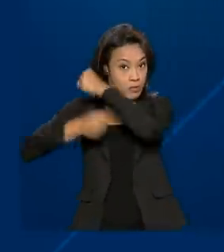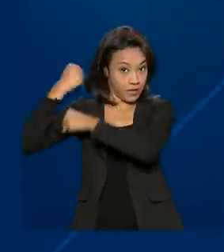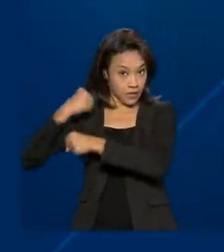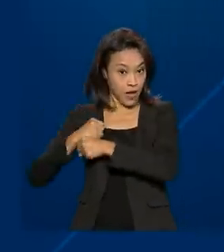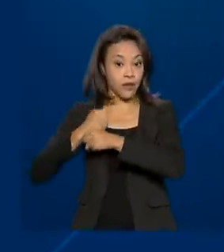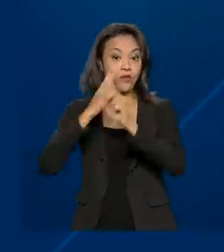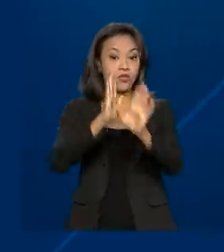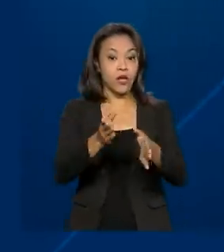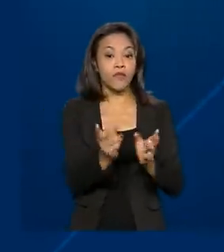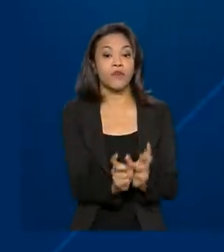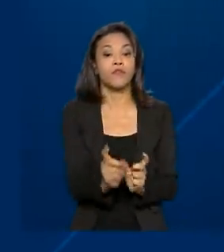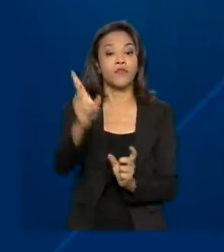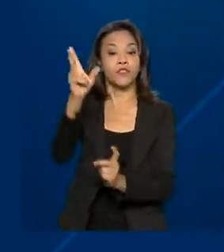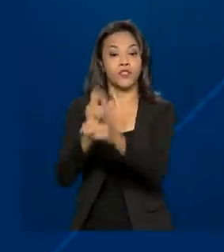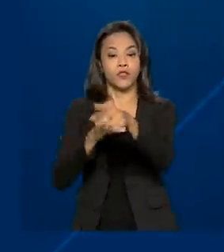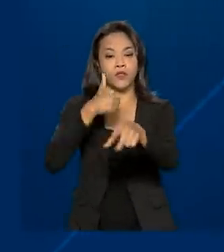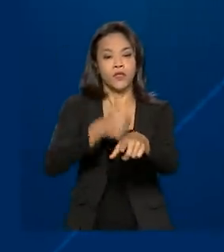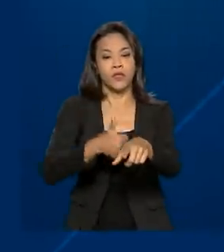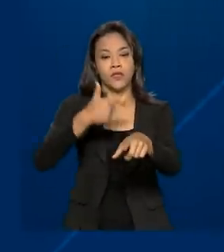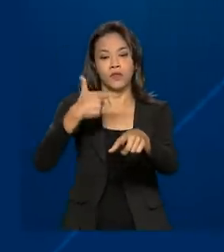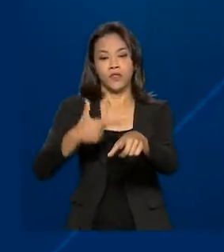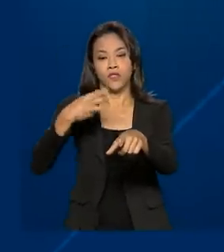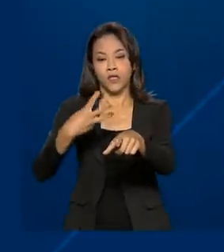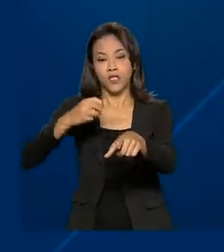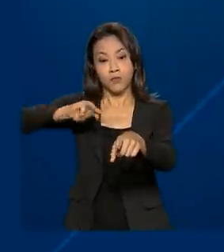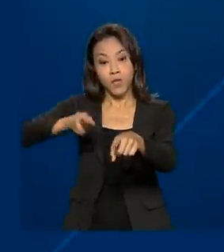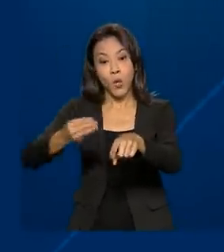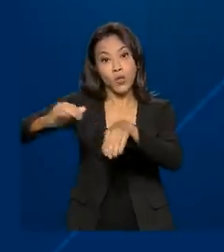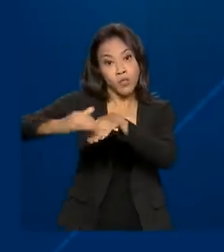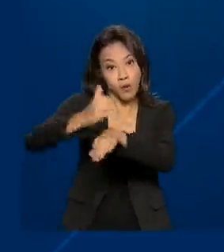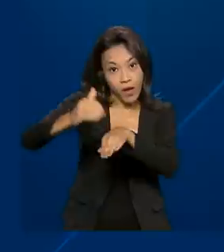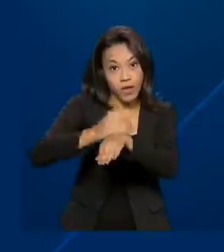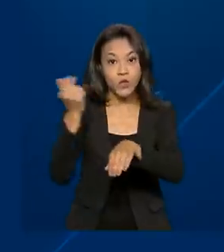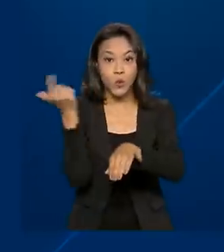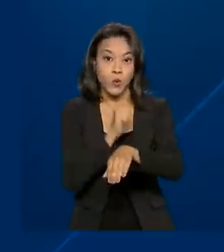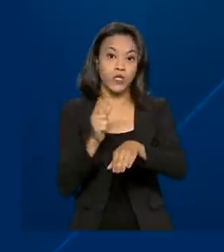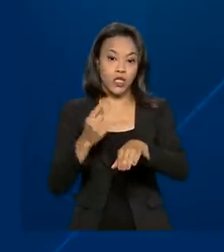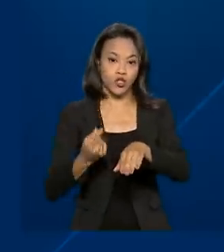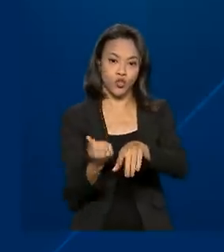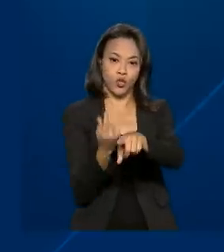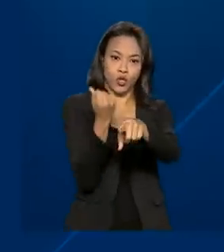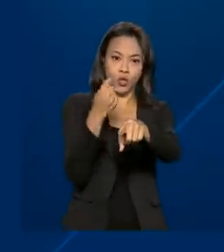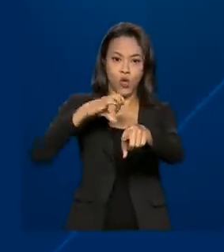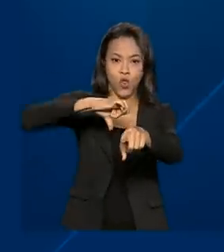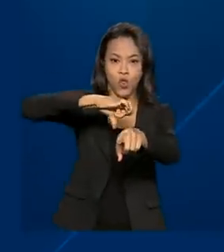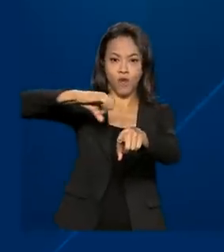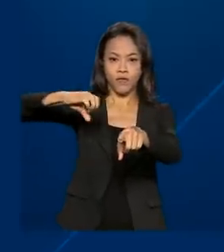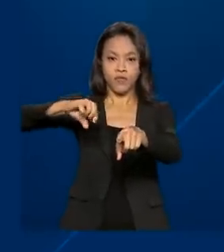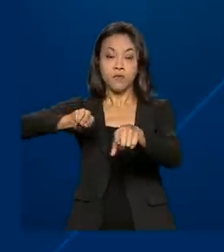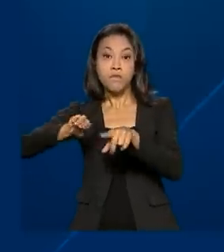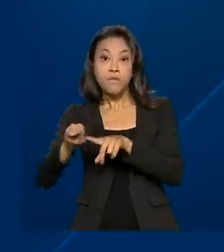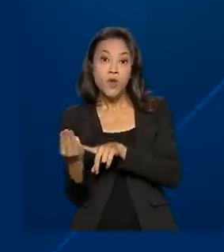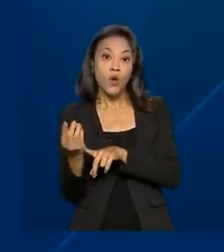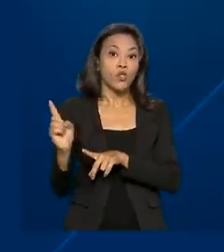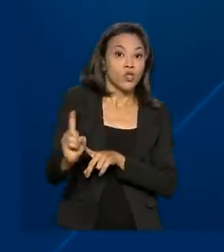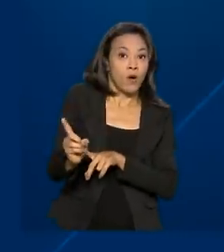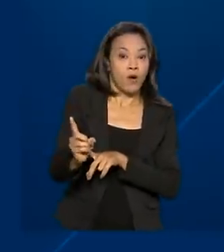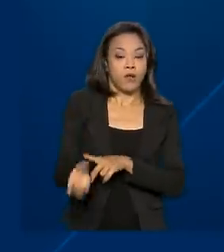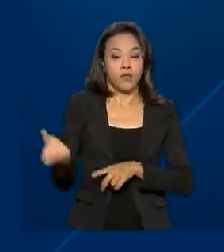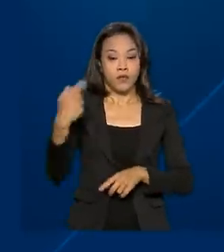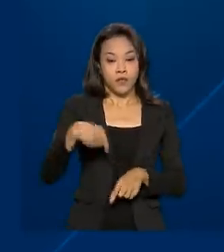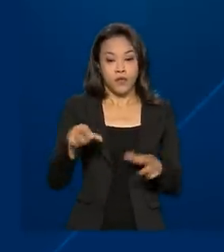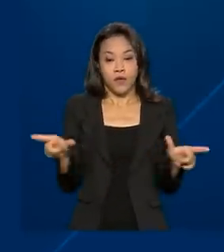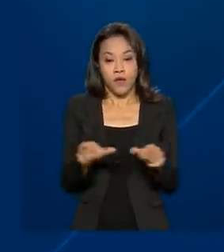mais de 123 milhões de pares, alcançando uma receita superior a 900 milhões de dólares. A Apex